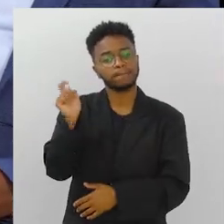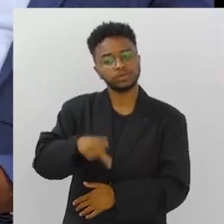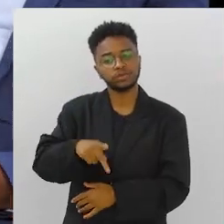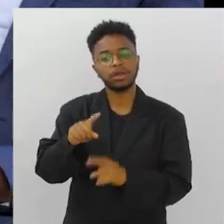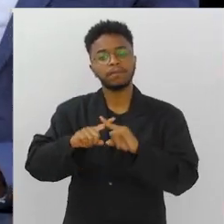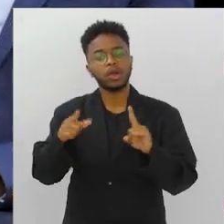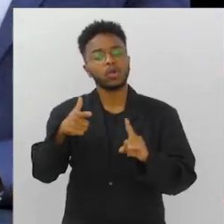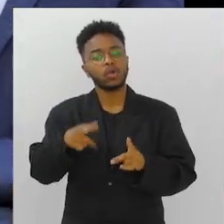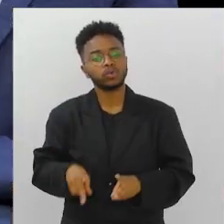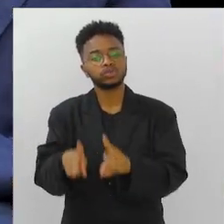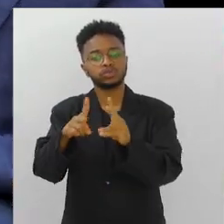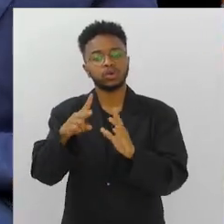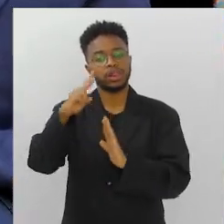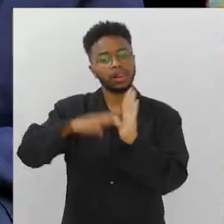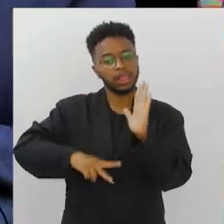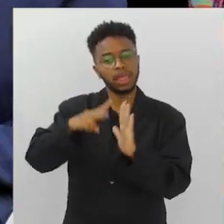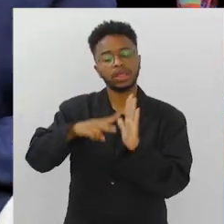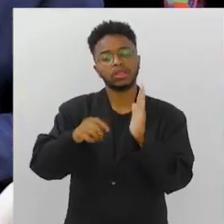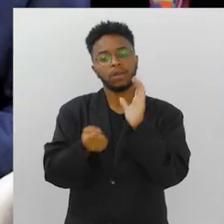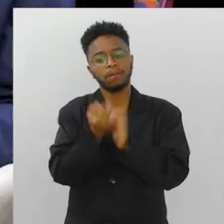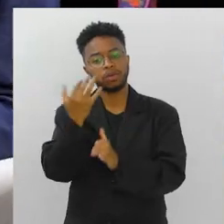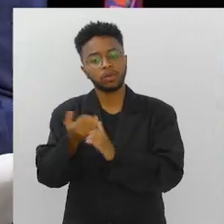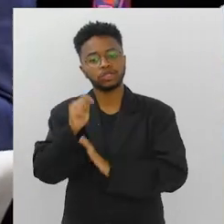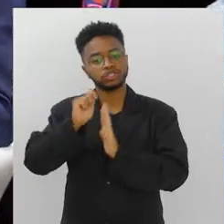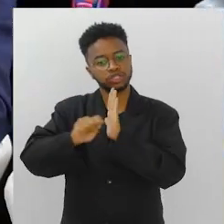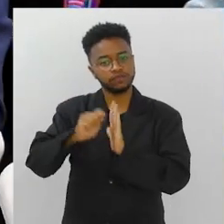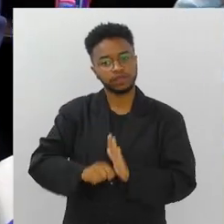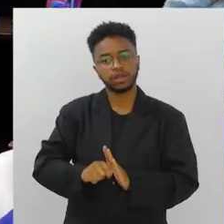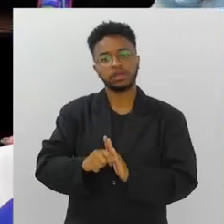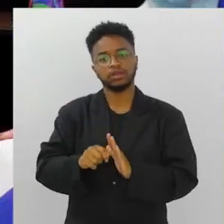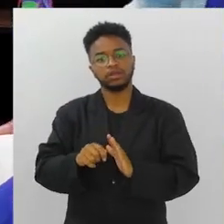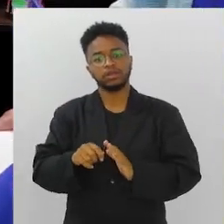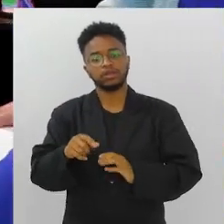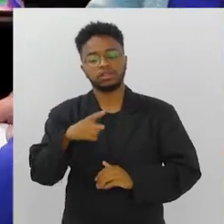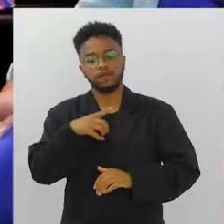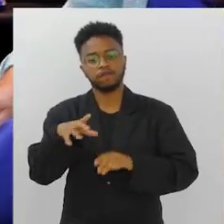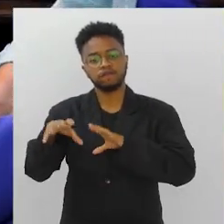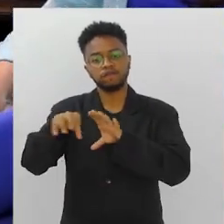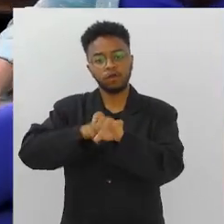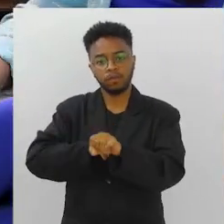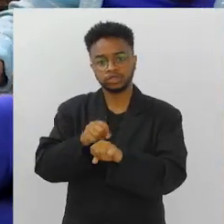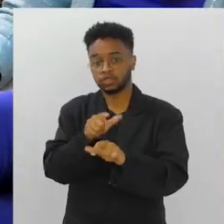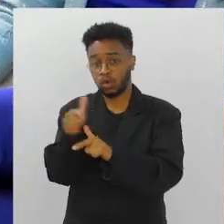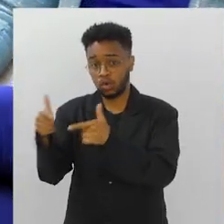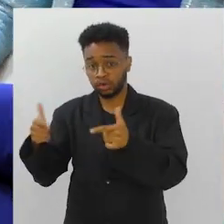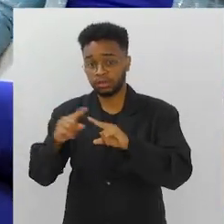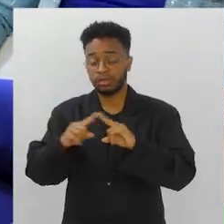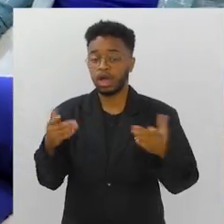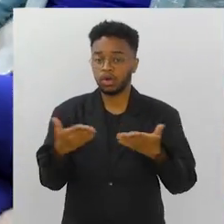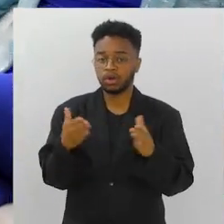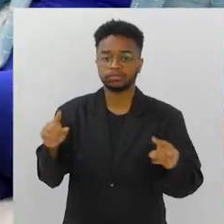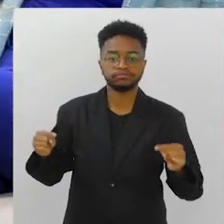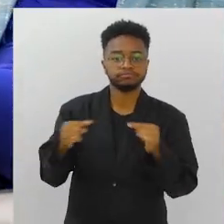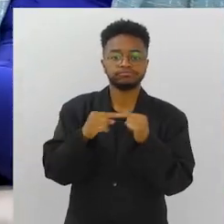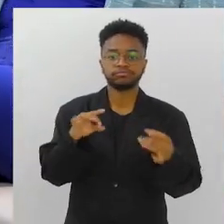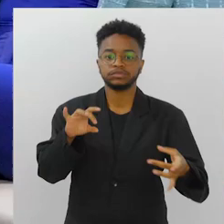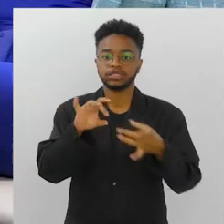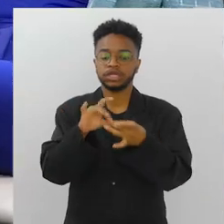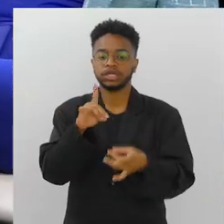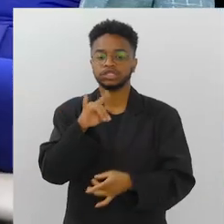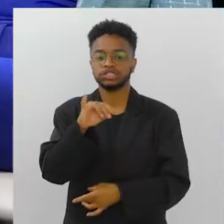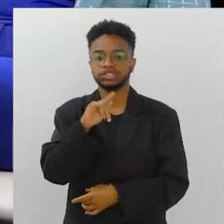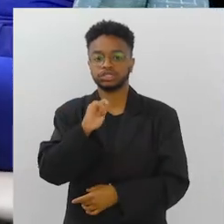mas estão aí produzindo, lendo, escrevendo, saindo da sua formação analógica para todas as possibilidades digitais.